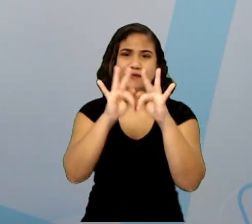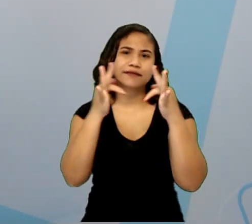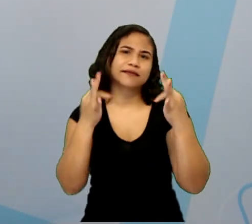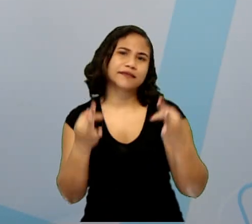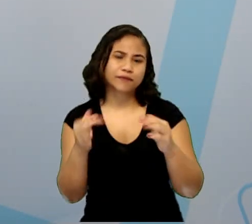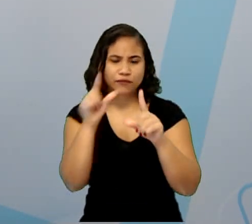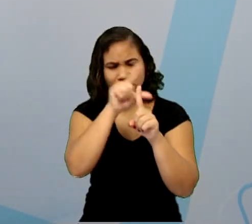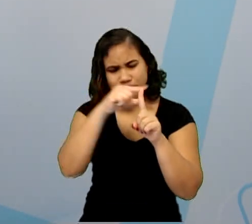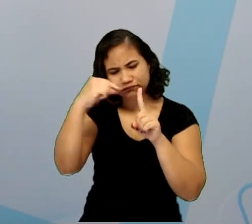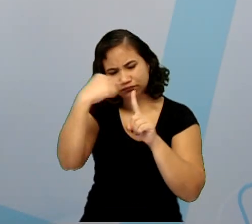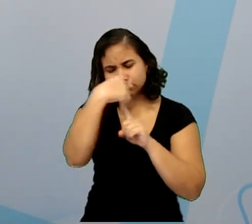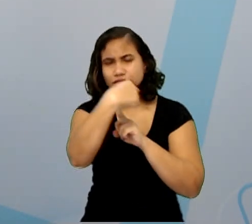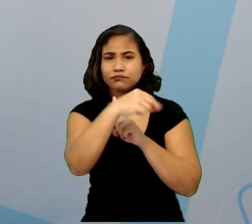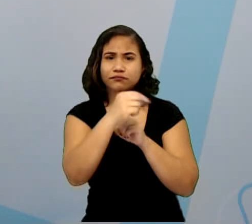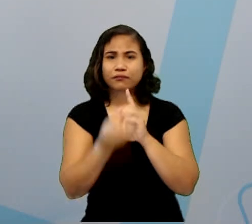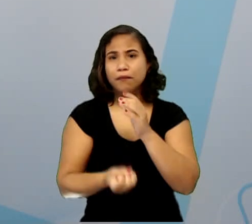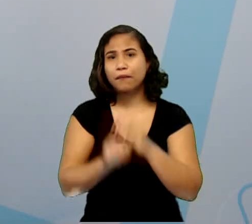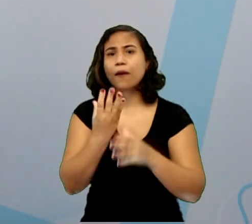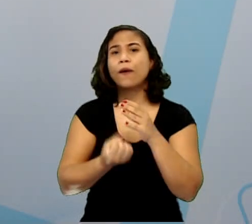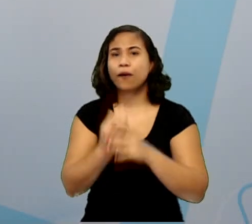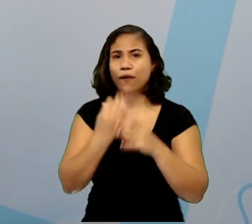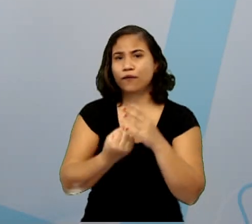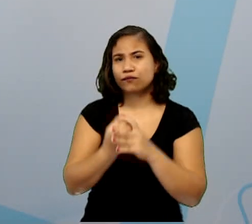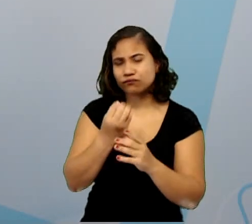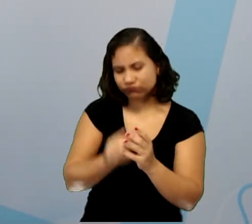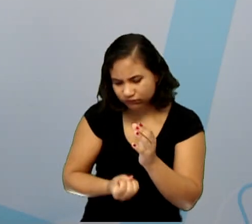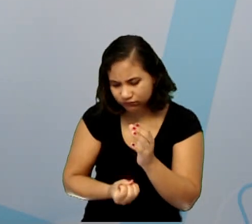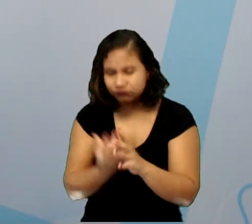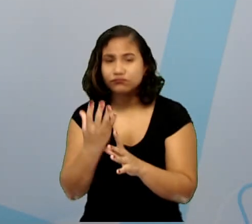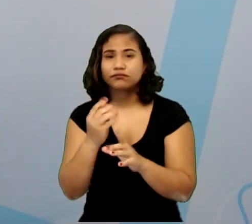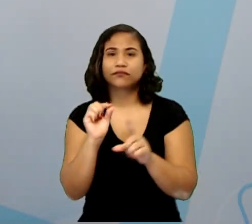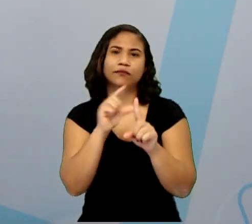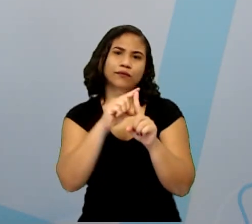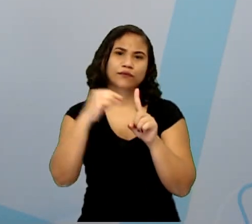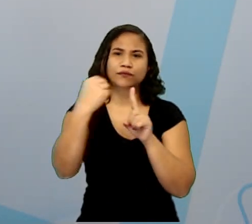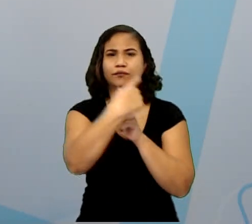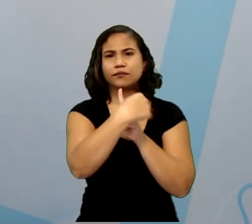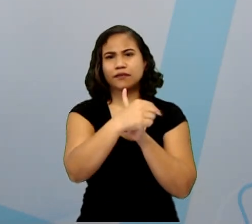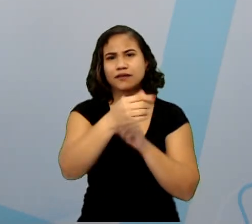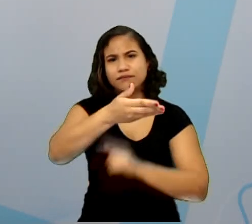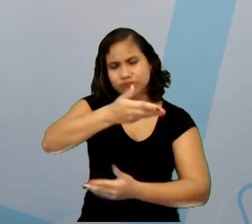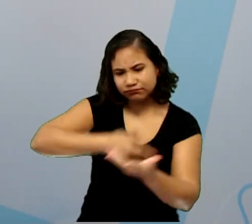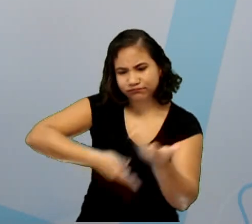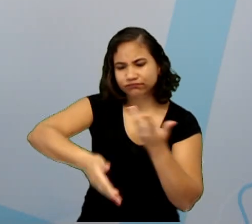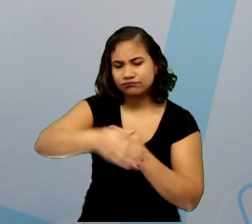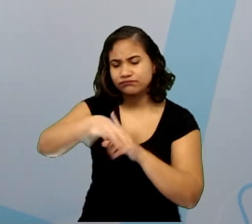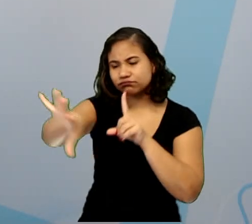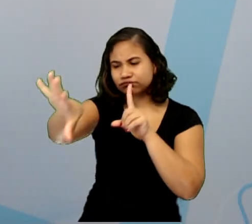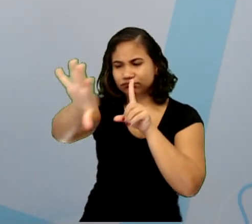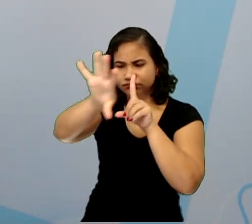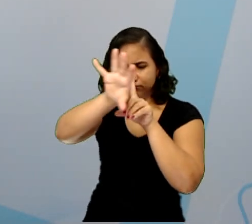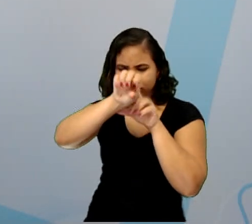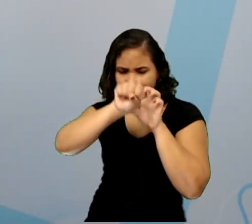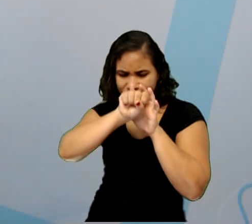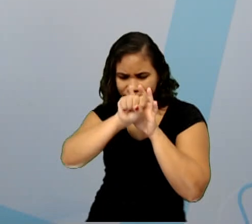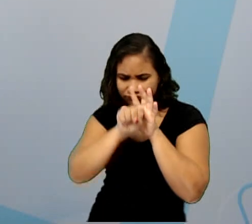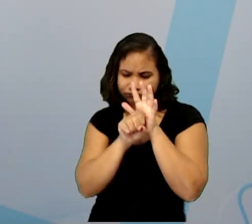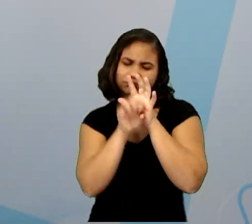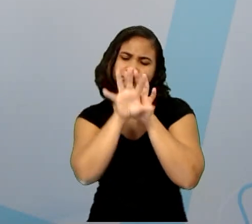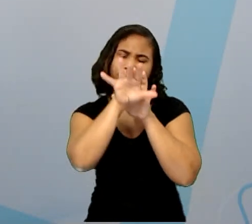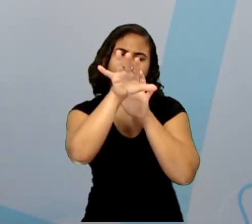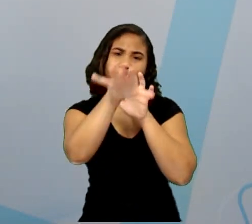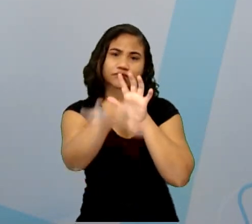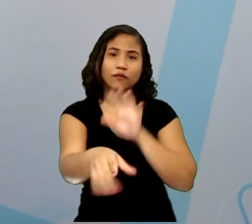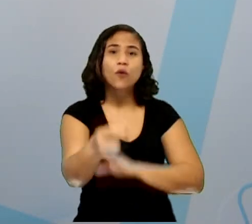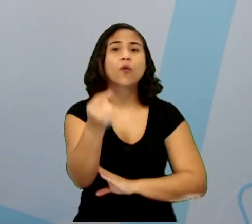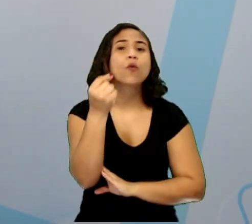ele é um ser produtor. Ele produz o seu alimento através da fotossíntese. O rato se